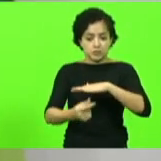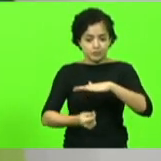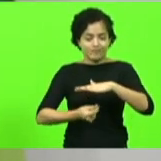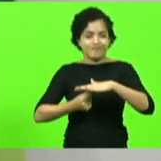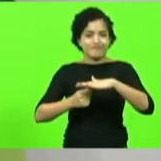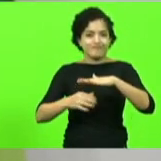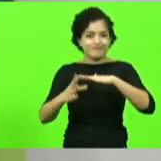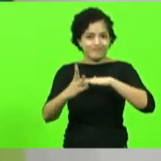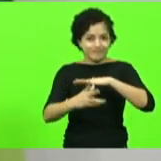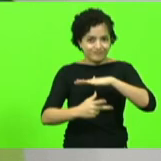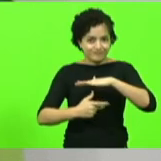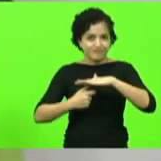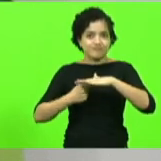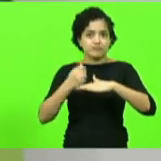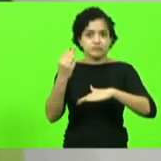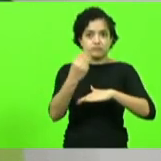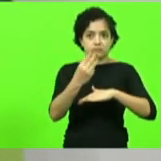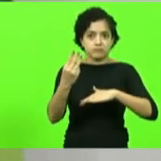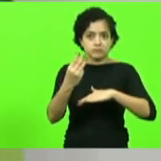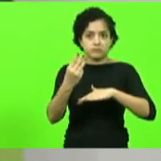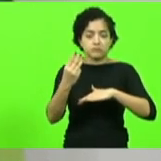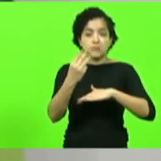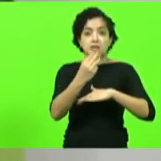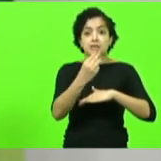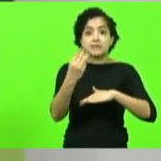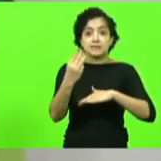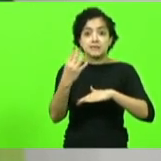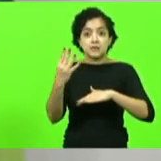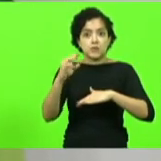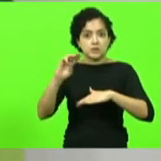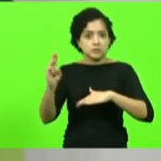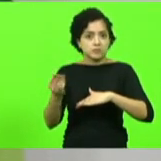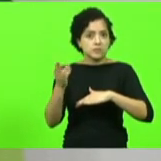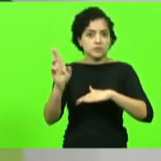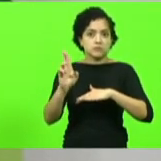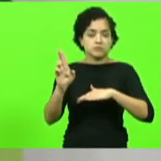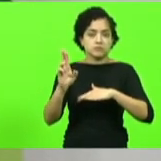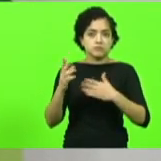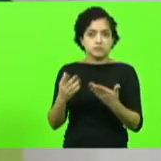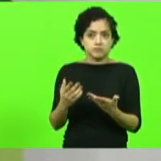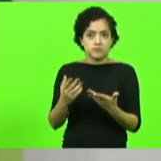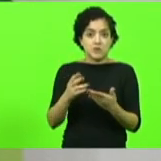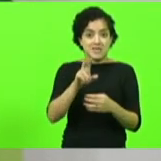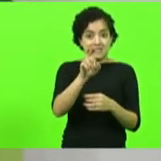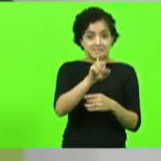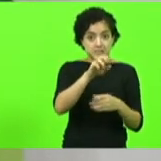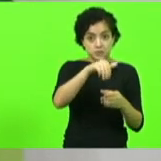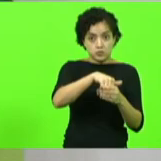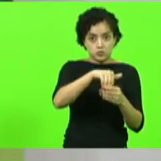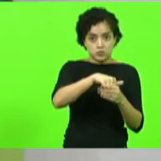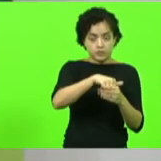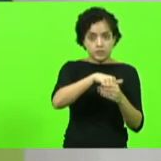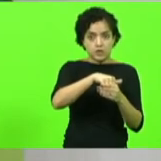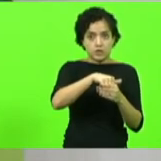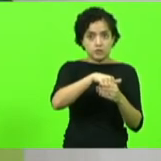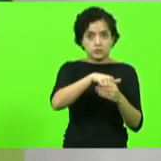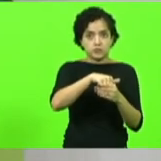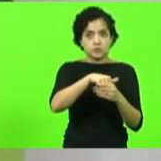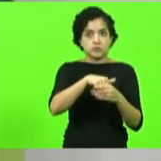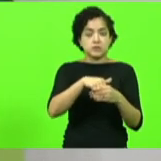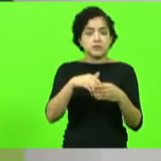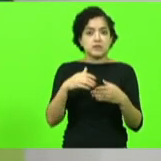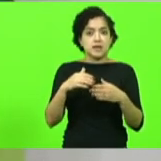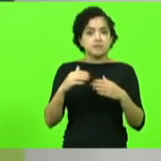milhões de reais porque o ministério público o conselho superior do MP diante de cinco votos de desembargadores